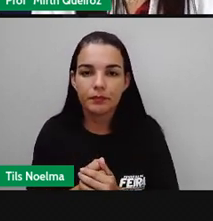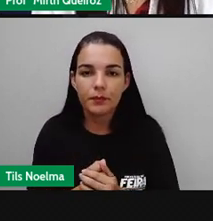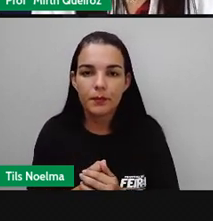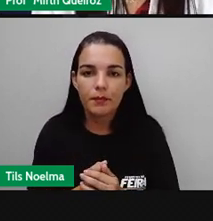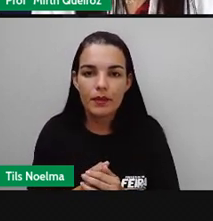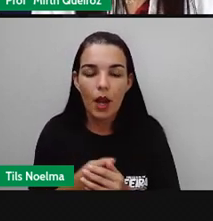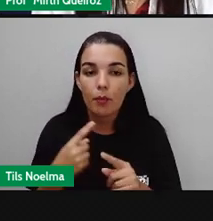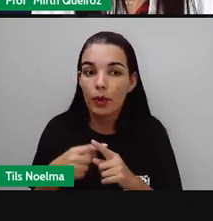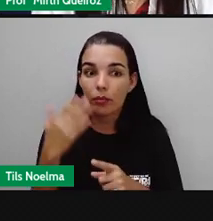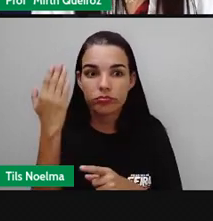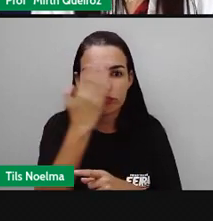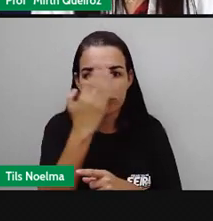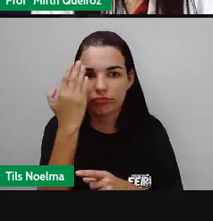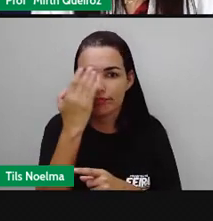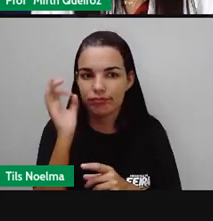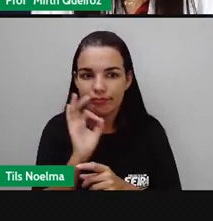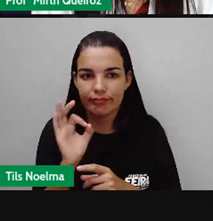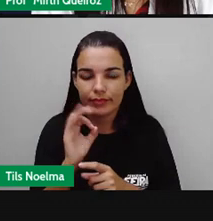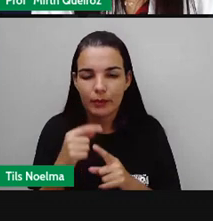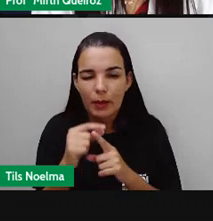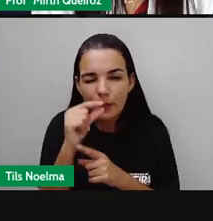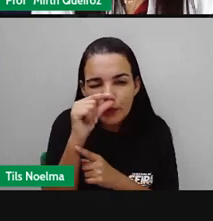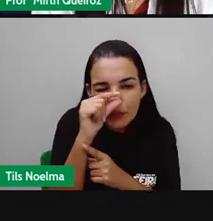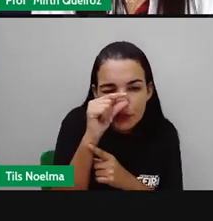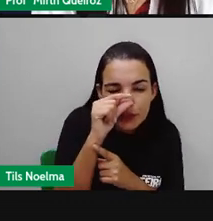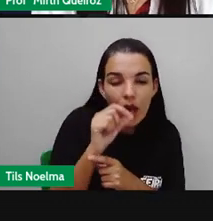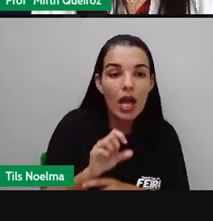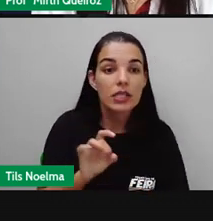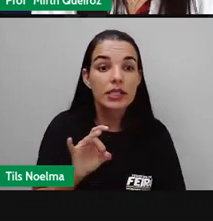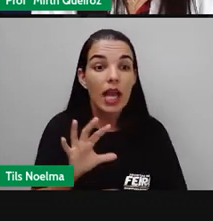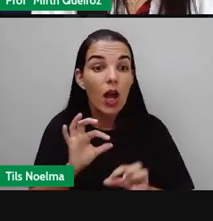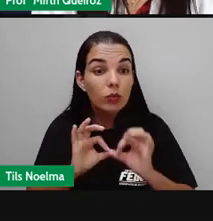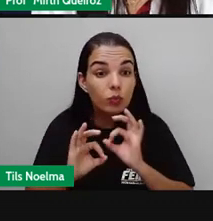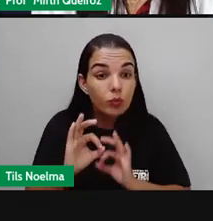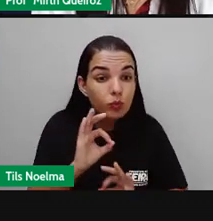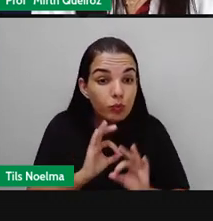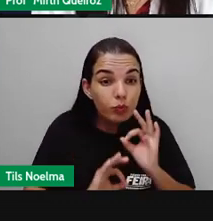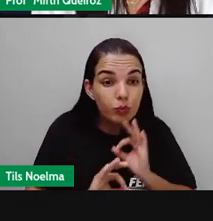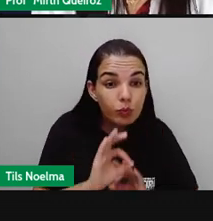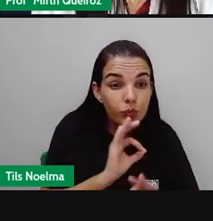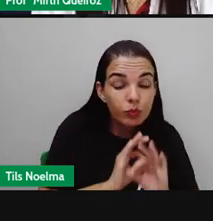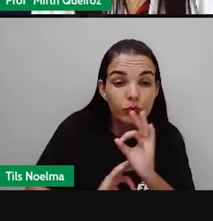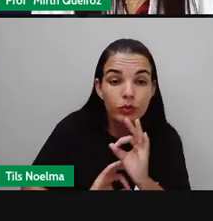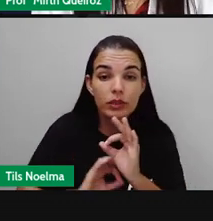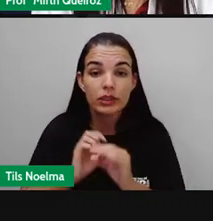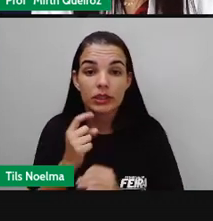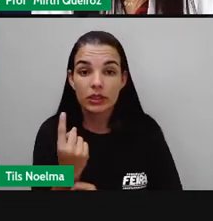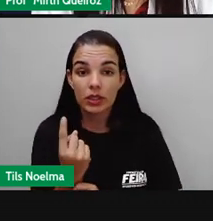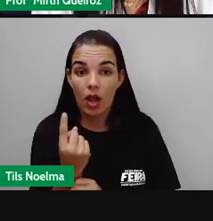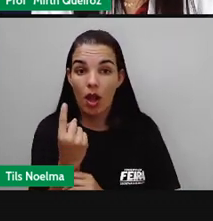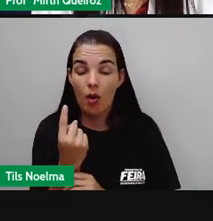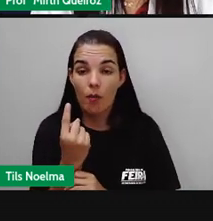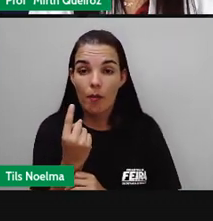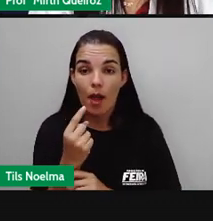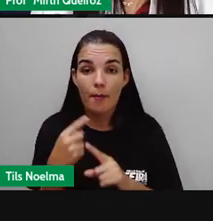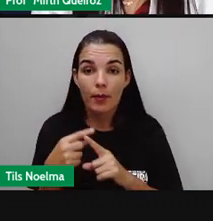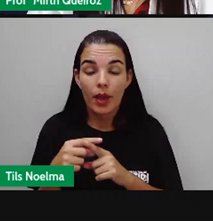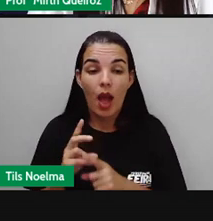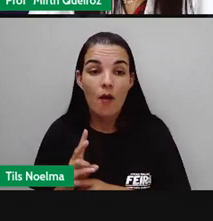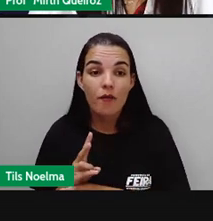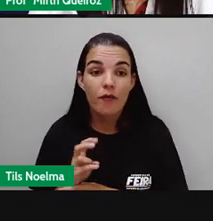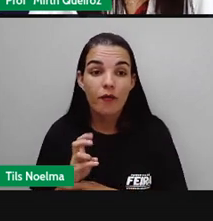São invisíveis a olho nu. Unicelulares, porque eles apresentam apenas uma célula. Tendo que os vírus,